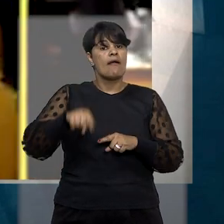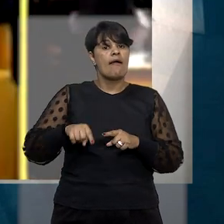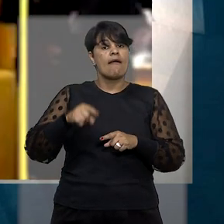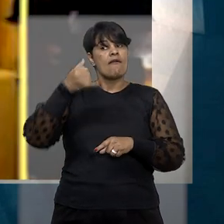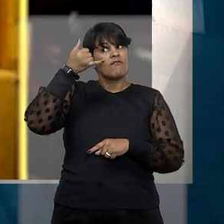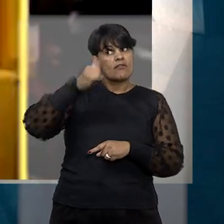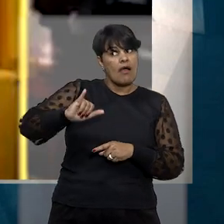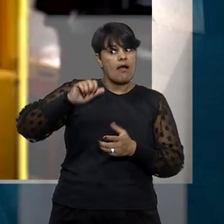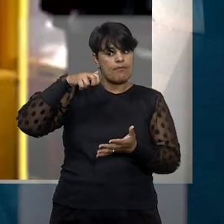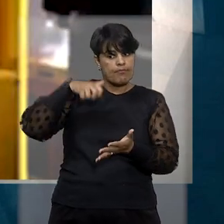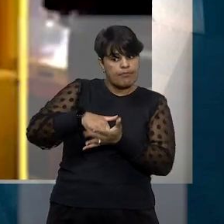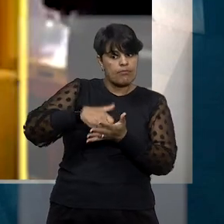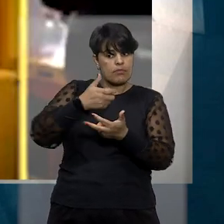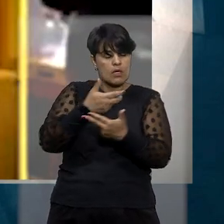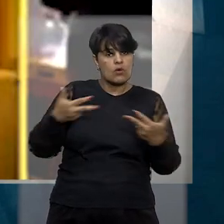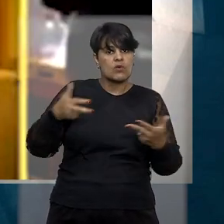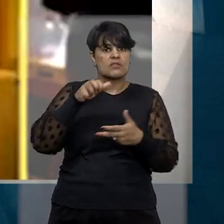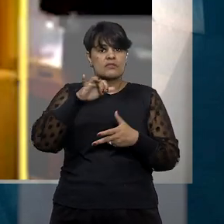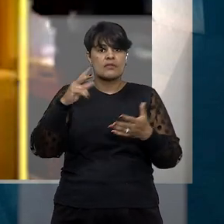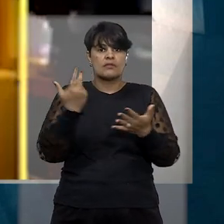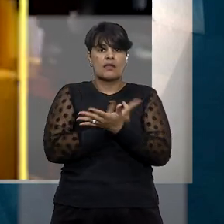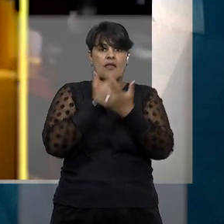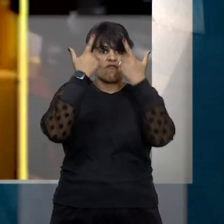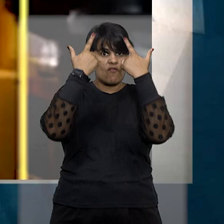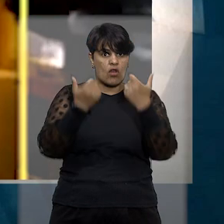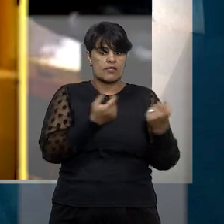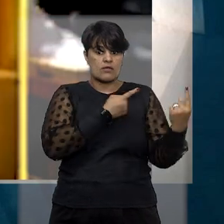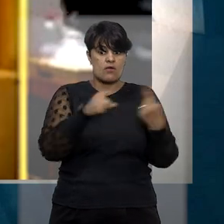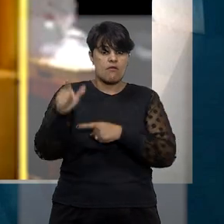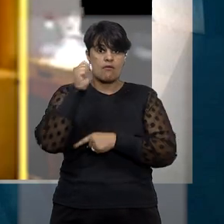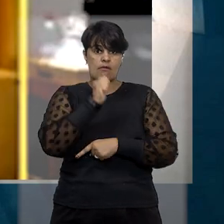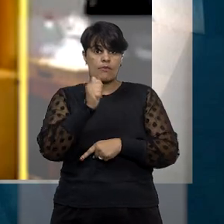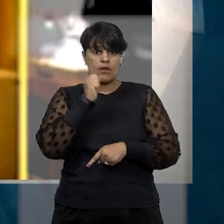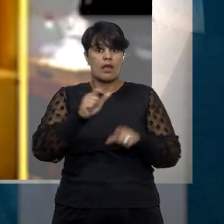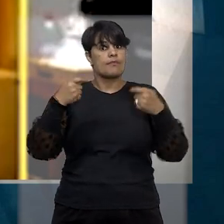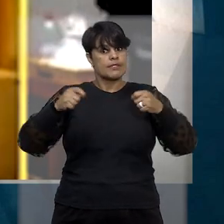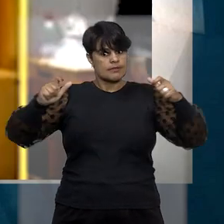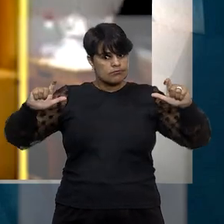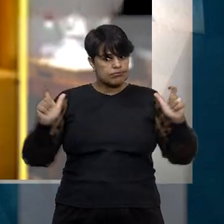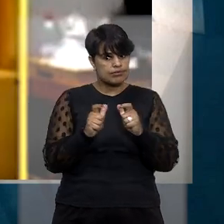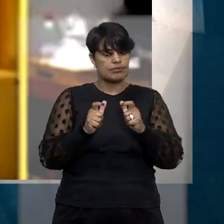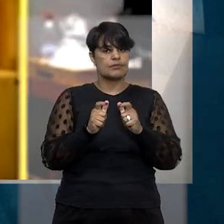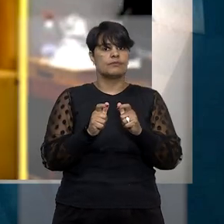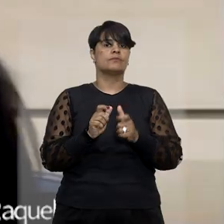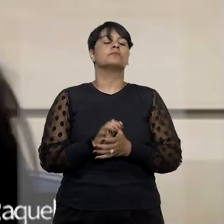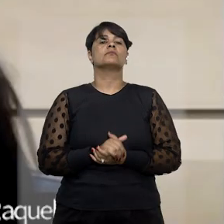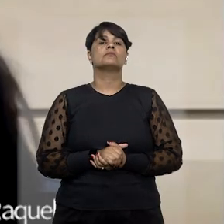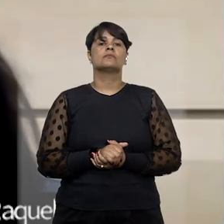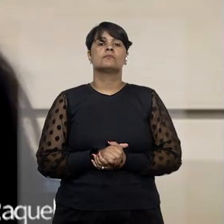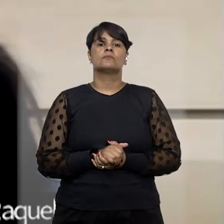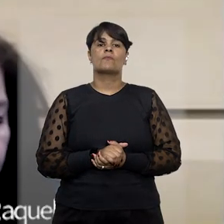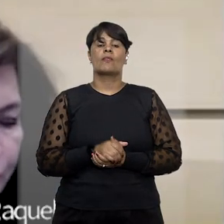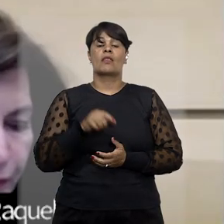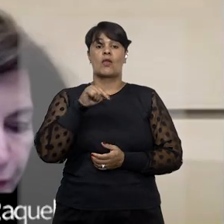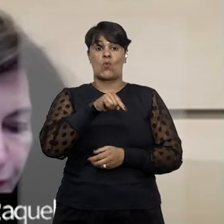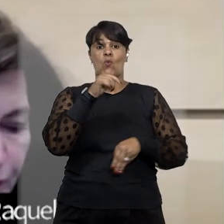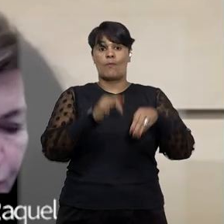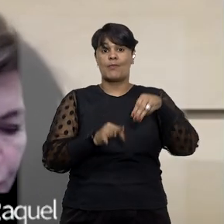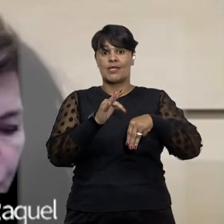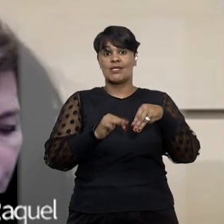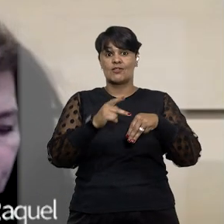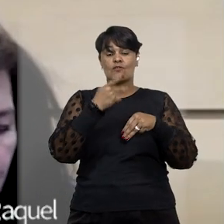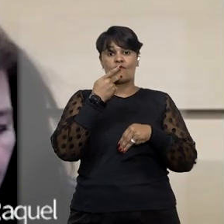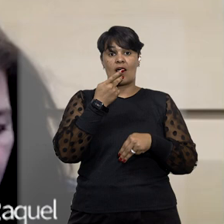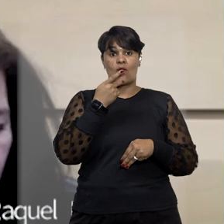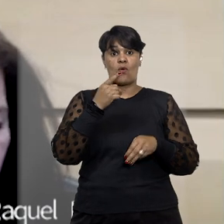violência doméstica e familiar contra a mulher em virtude do gênero e não por razão do sexo. Para ele, a Lei Maria da Penha